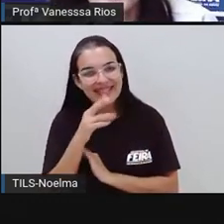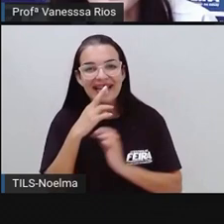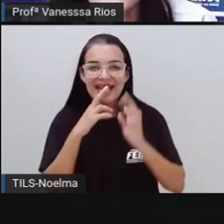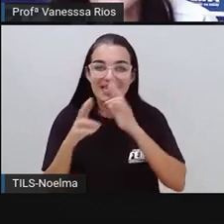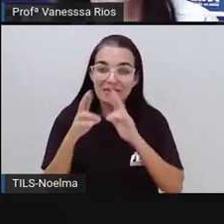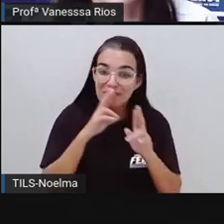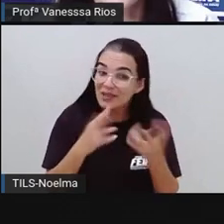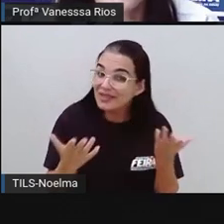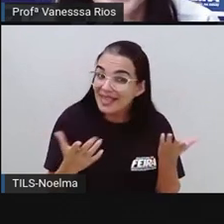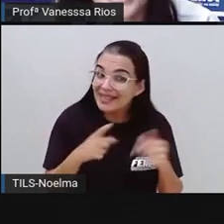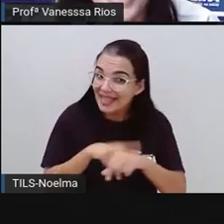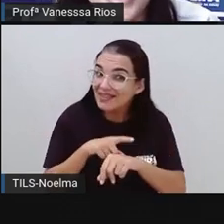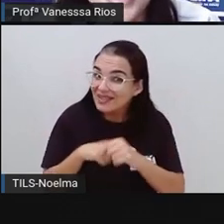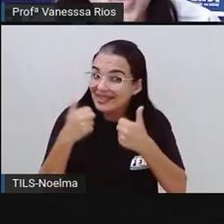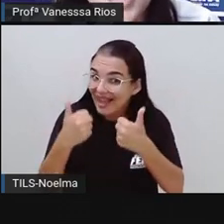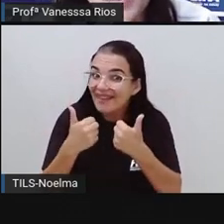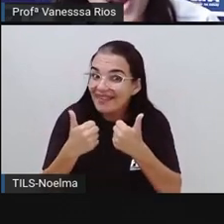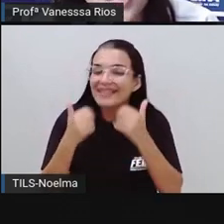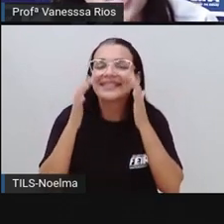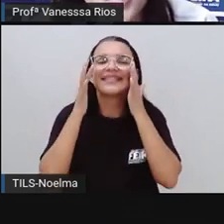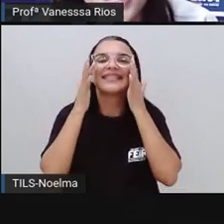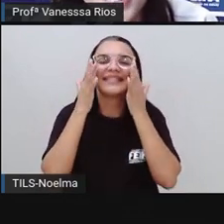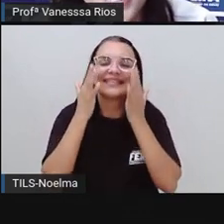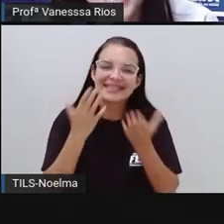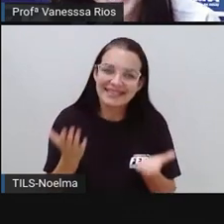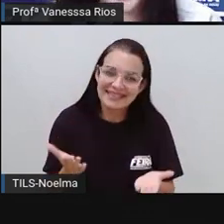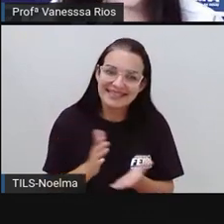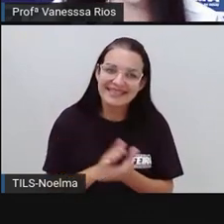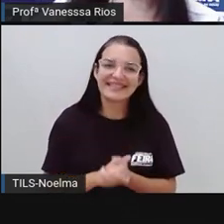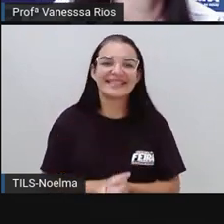respostas? Deu tempo, né? Dessas respostas?